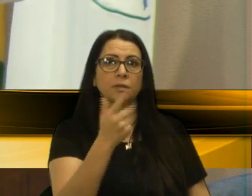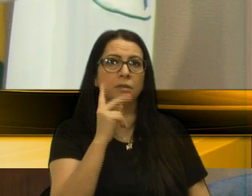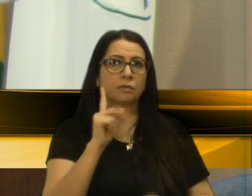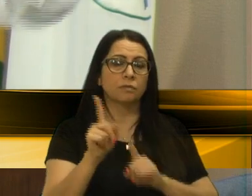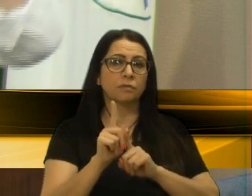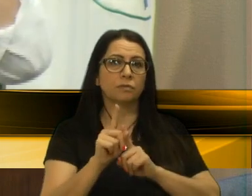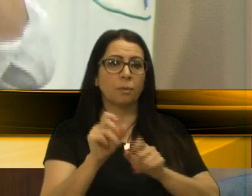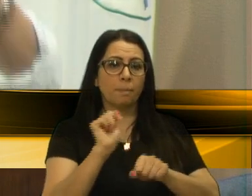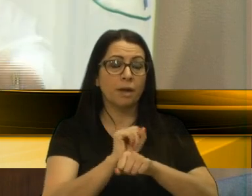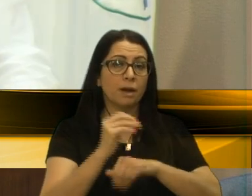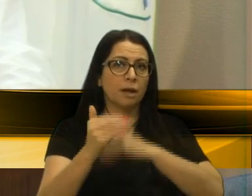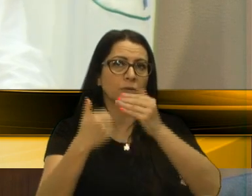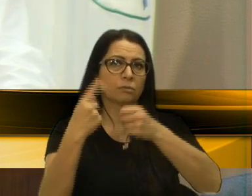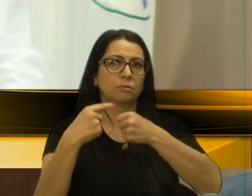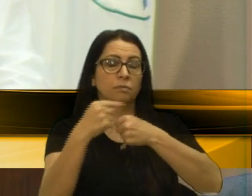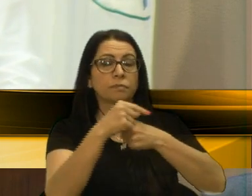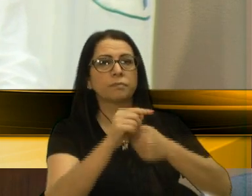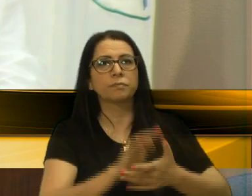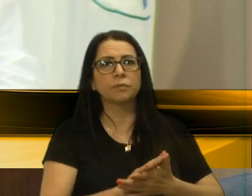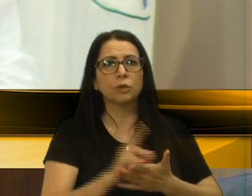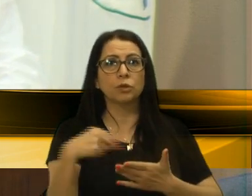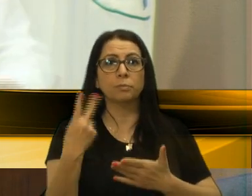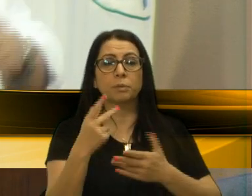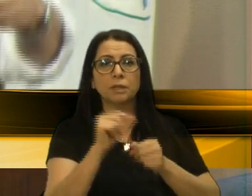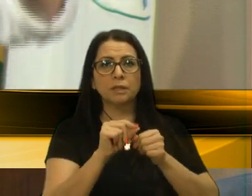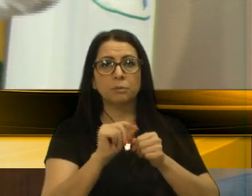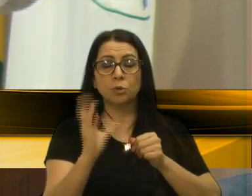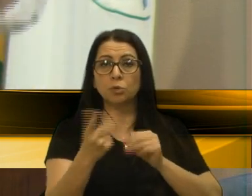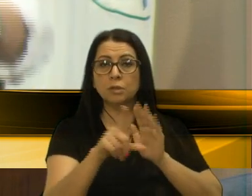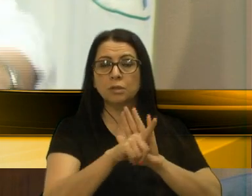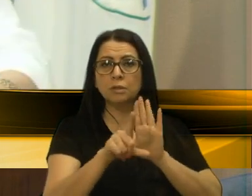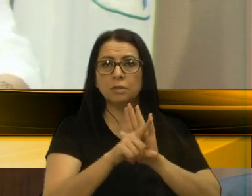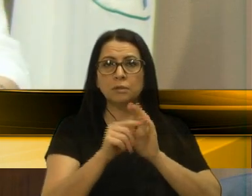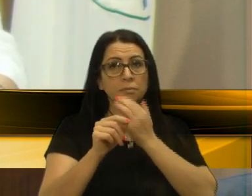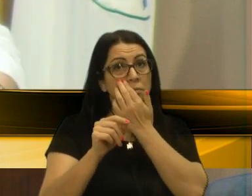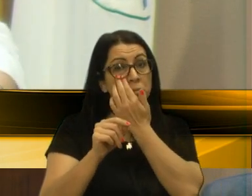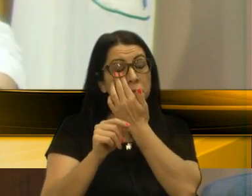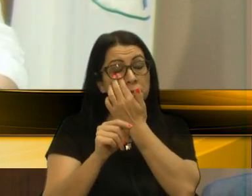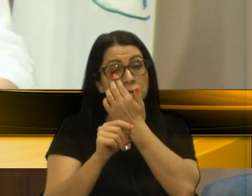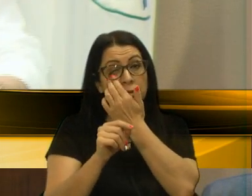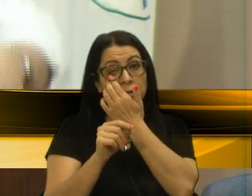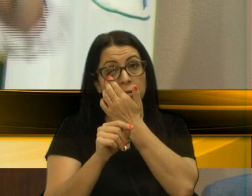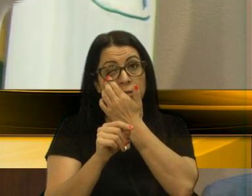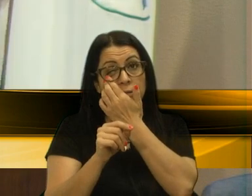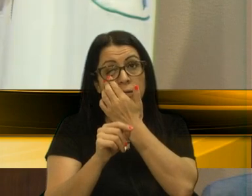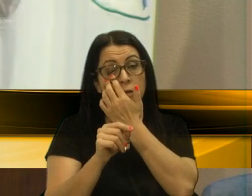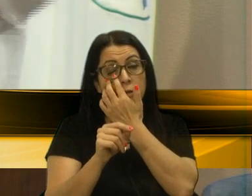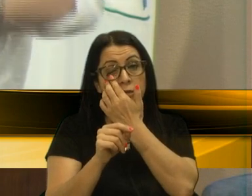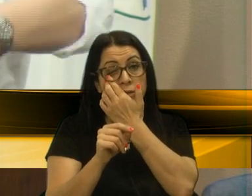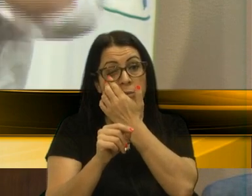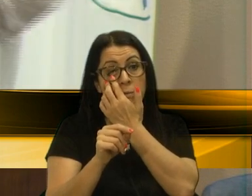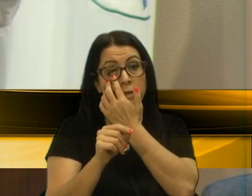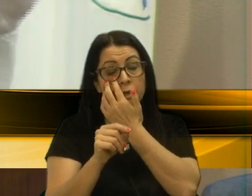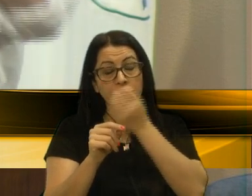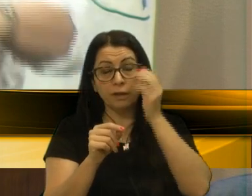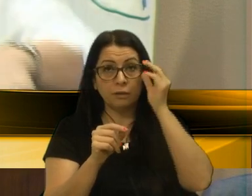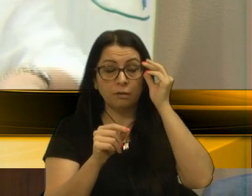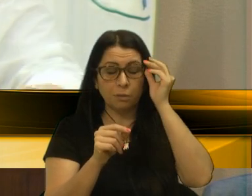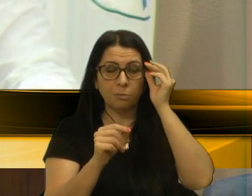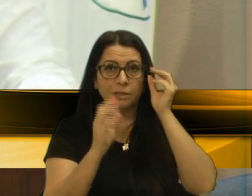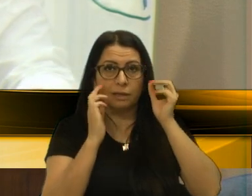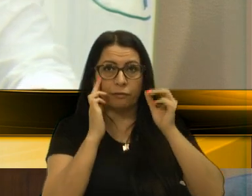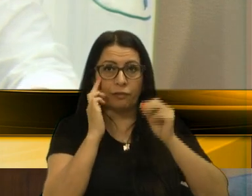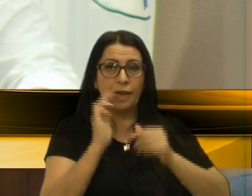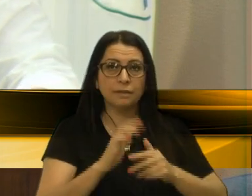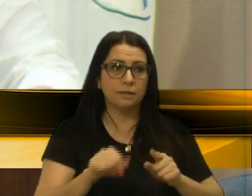travar a cidade. Nós pegamos todas as leis que criaram áreas de proteção permanente e catalogamos um sistema.